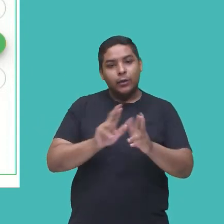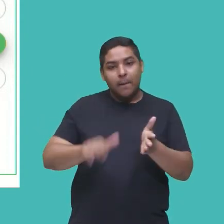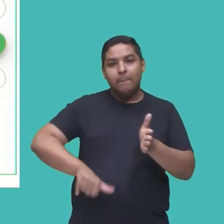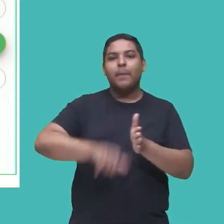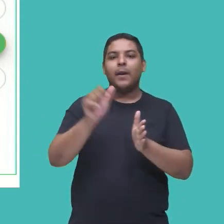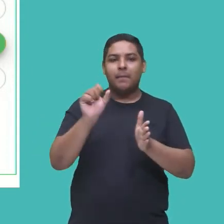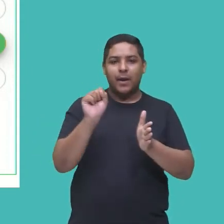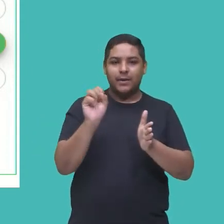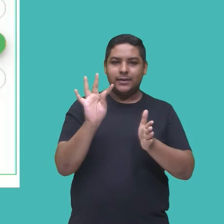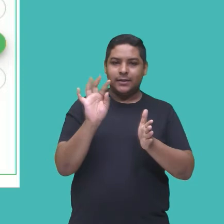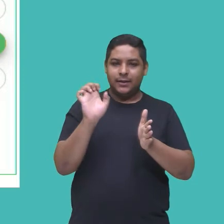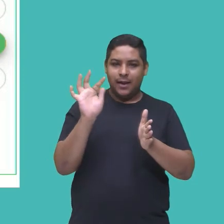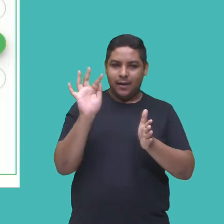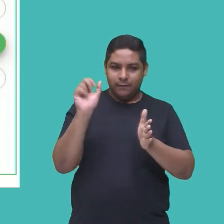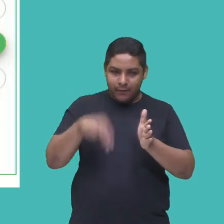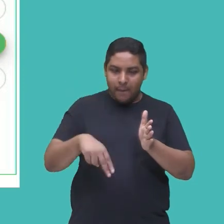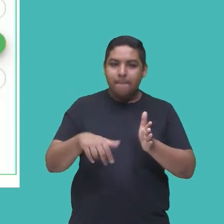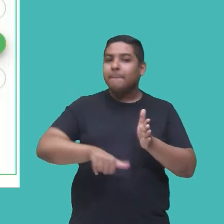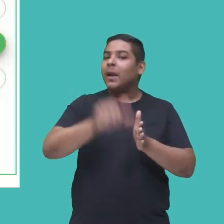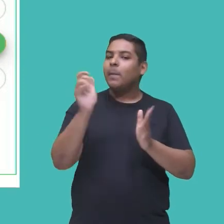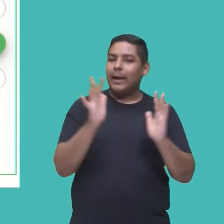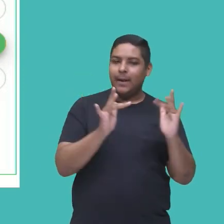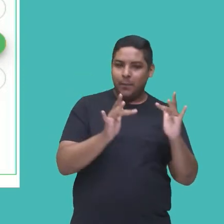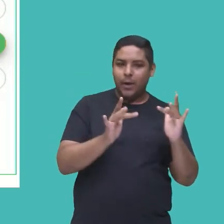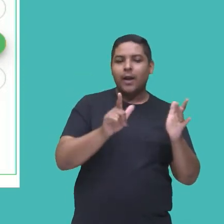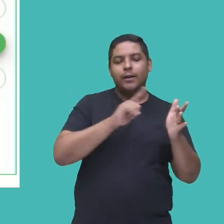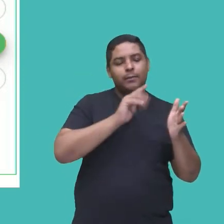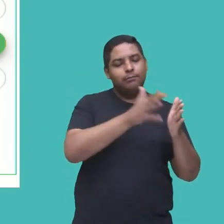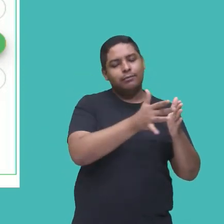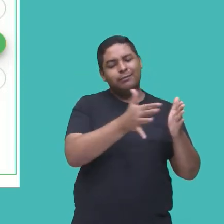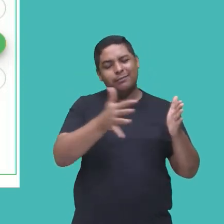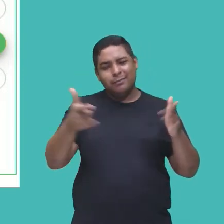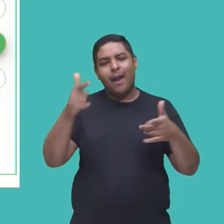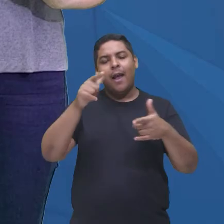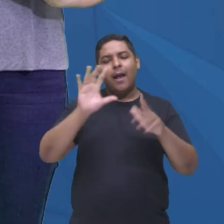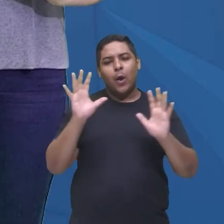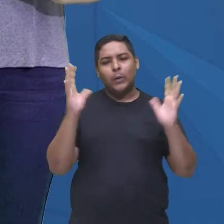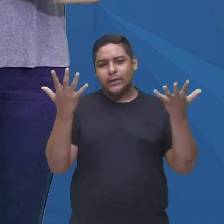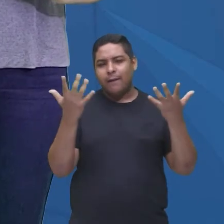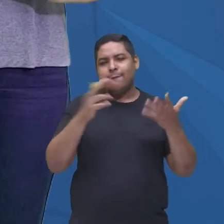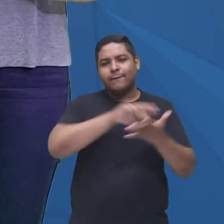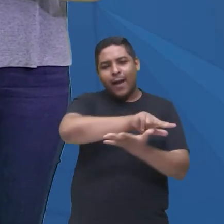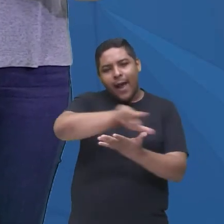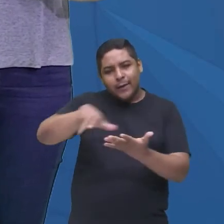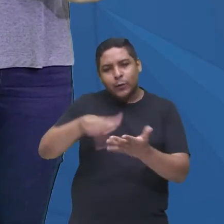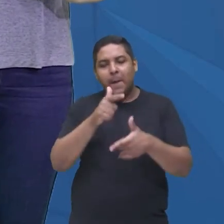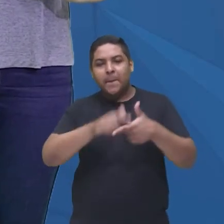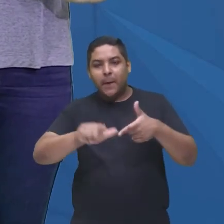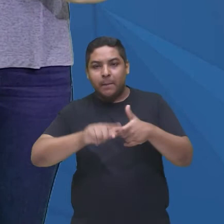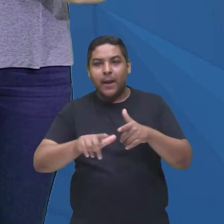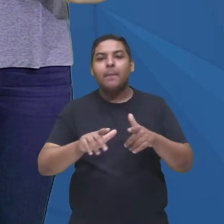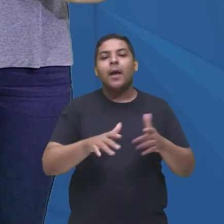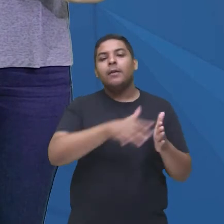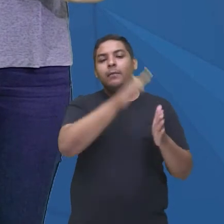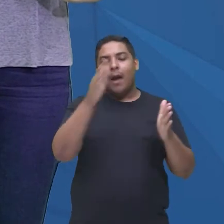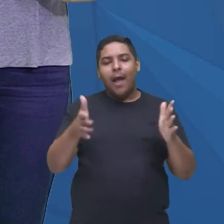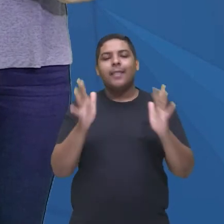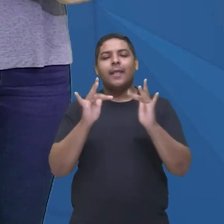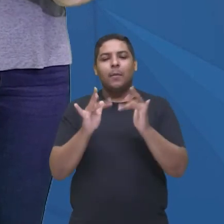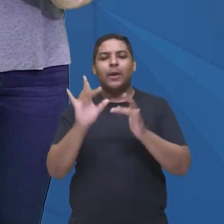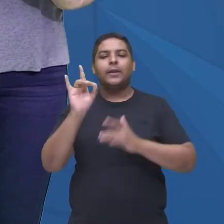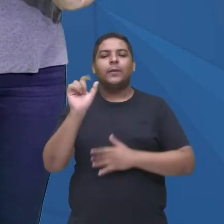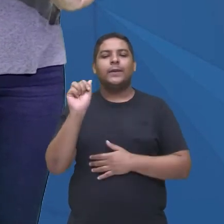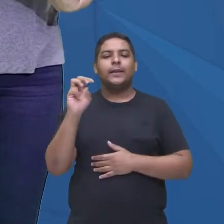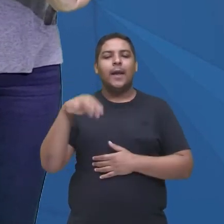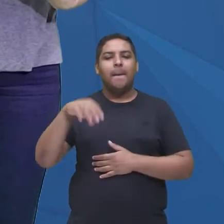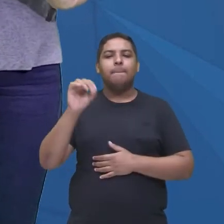foi o primeiro namorado dela, e depois acontece N situações, ela acaba namorando o Damon, mas eu não lembrava que ela tinha conhecido primeiro o Damon, porque